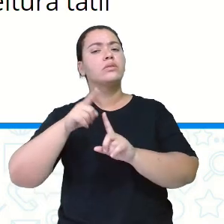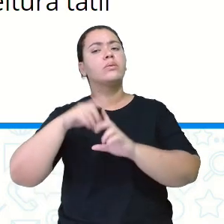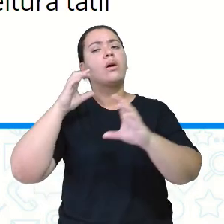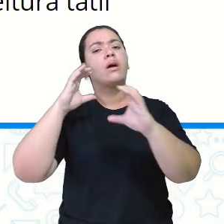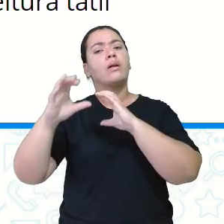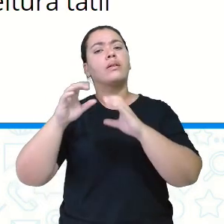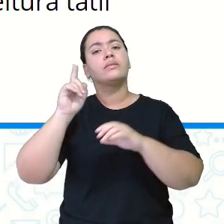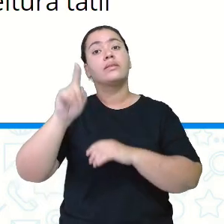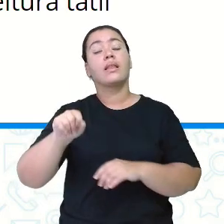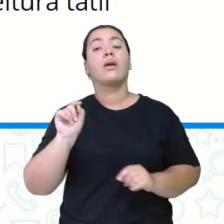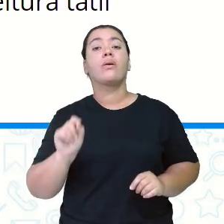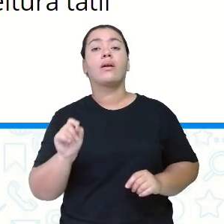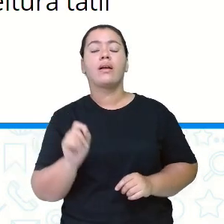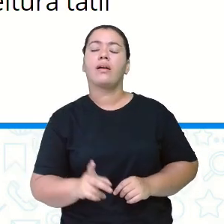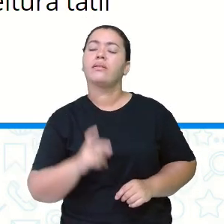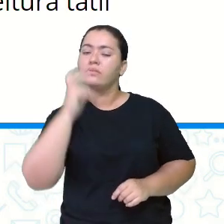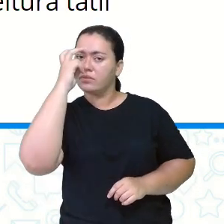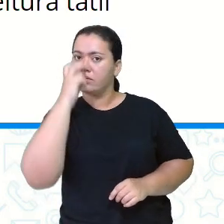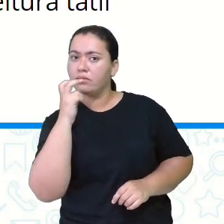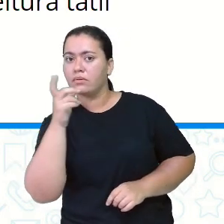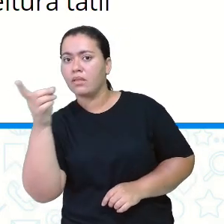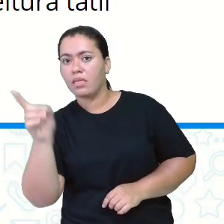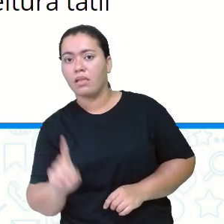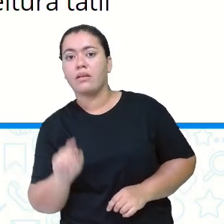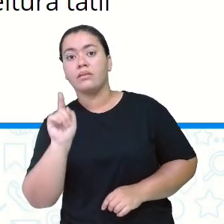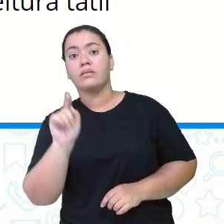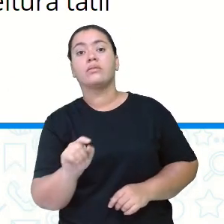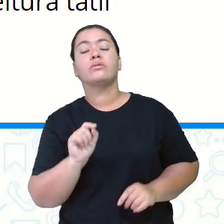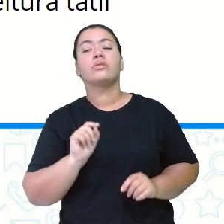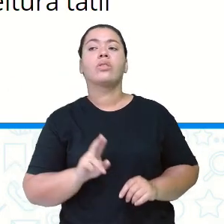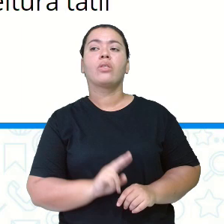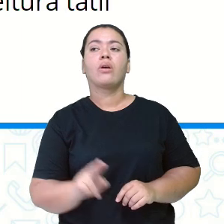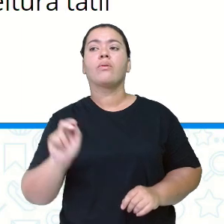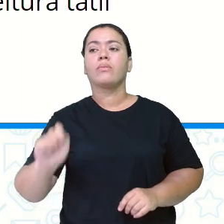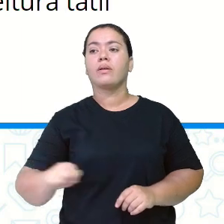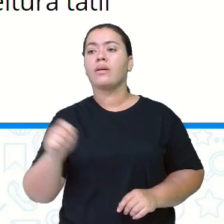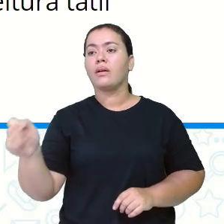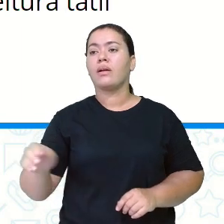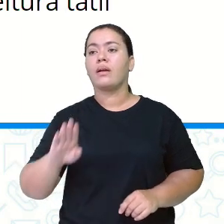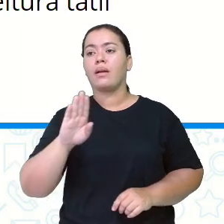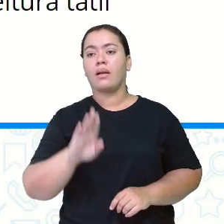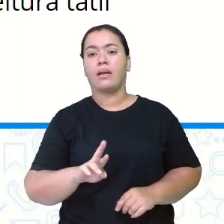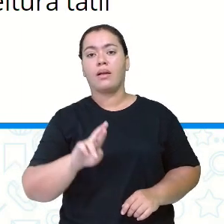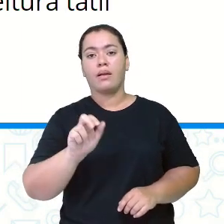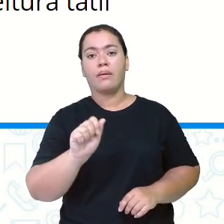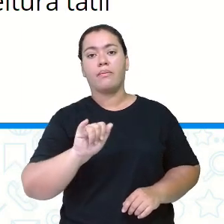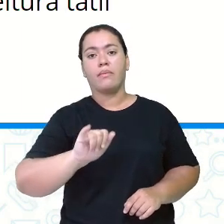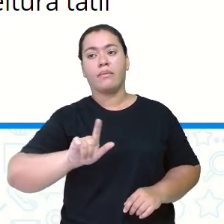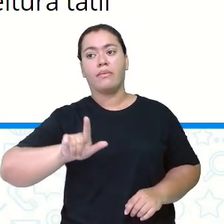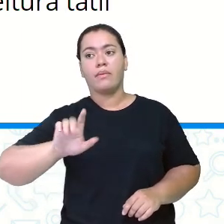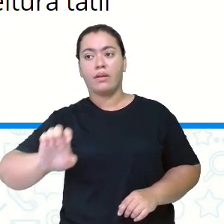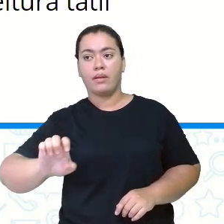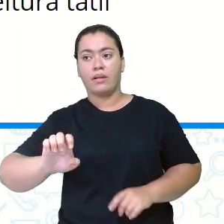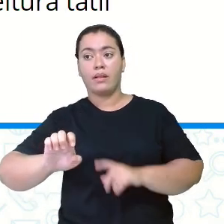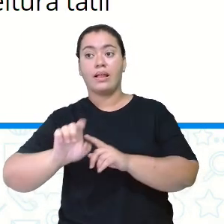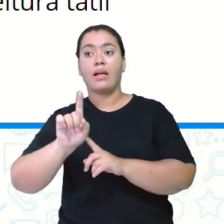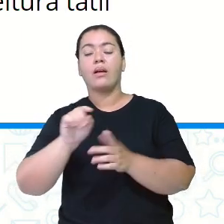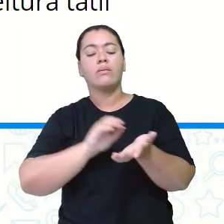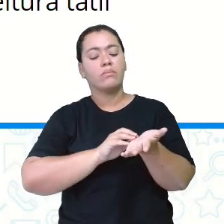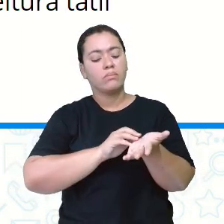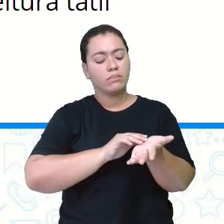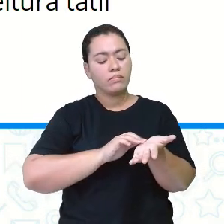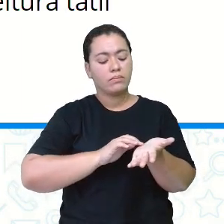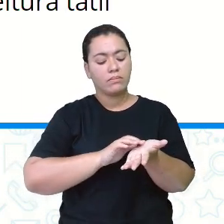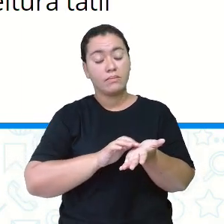que é para os deficientes visuais. E ele é chamado de braille. É um sistema de escrita e leitura tátil.